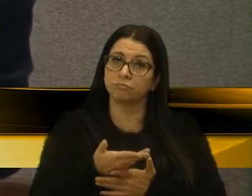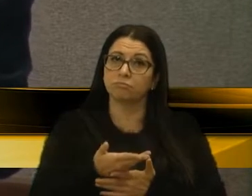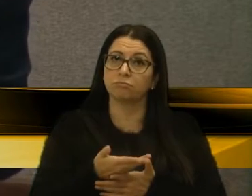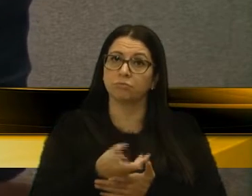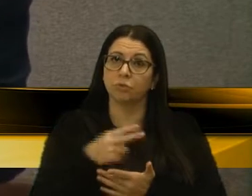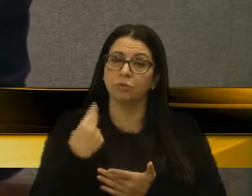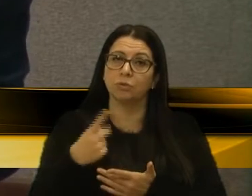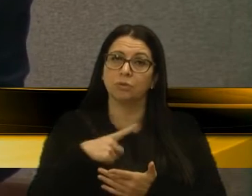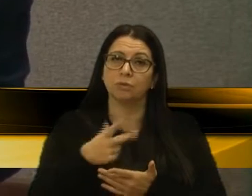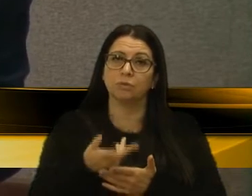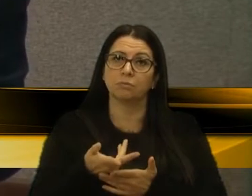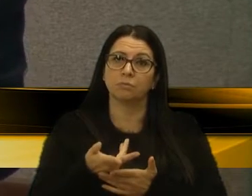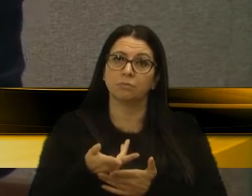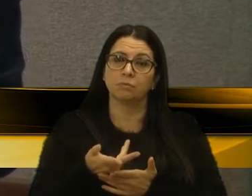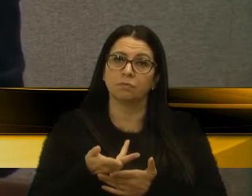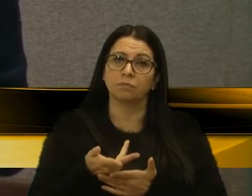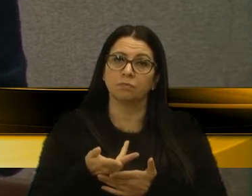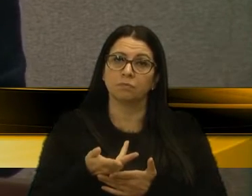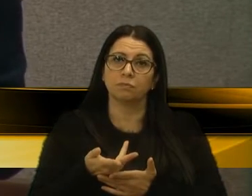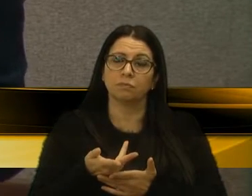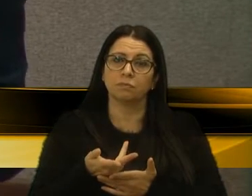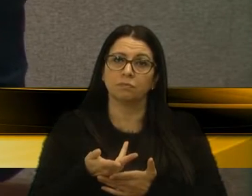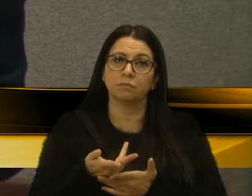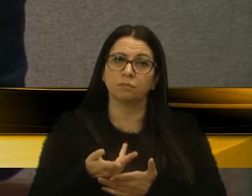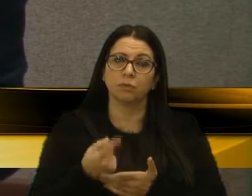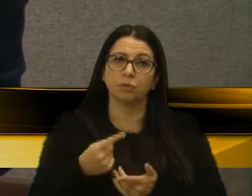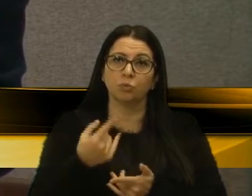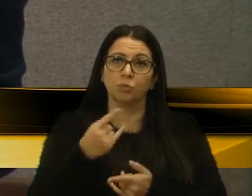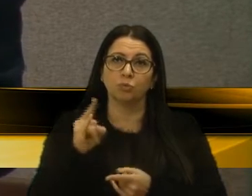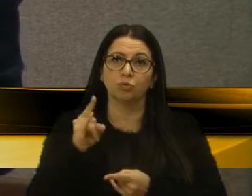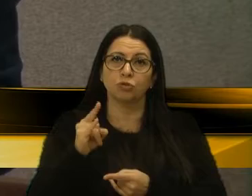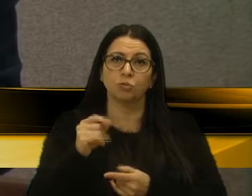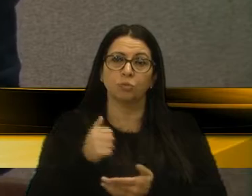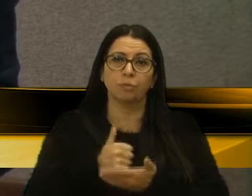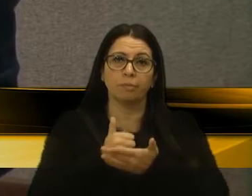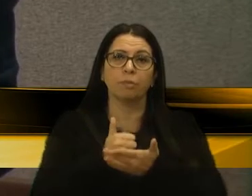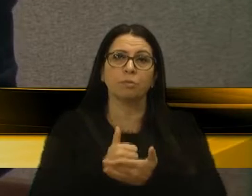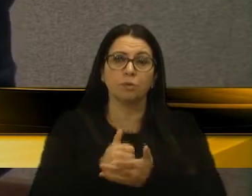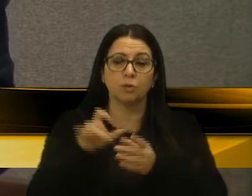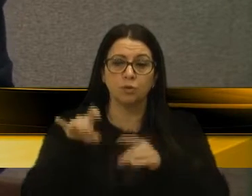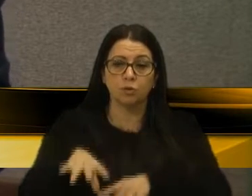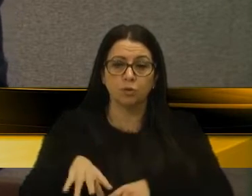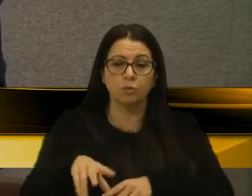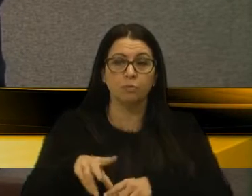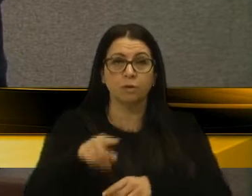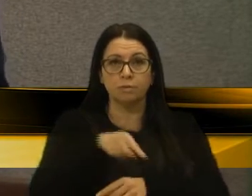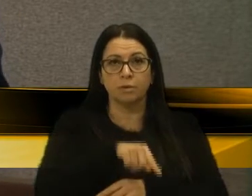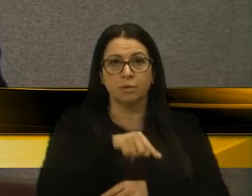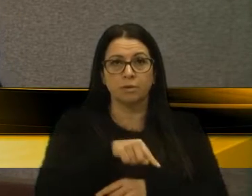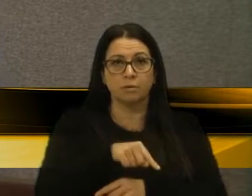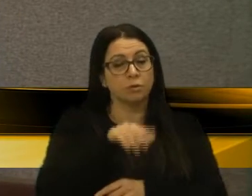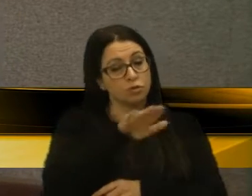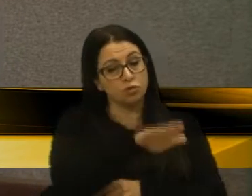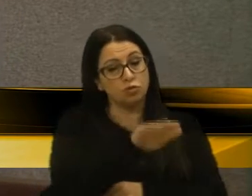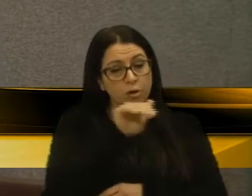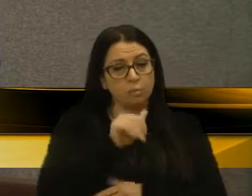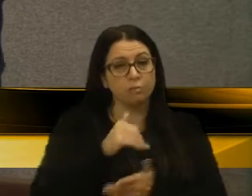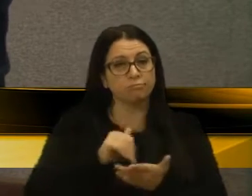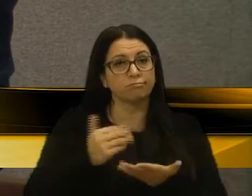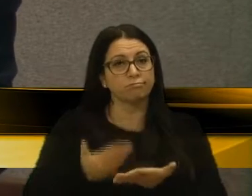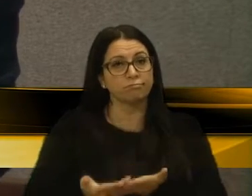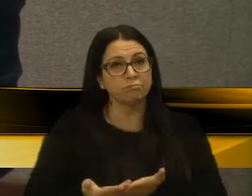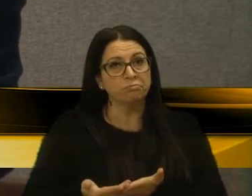Então, nós estamos chegando ao ponto que o último instrumento que sobra para este poder é a convocação dos